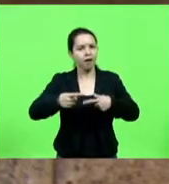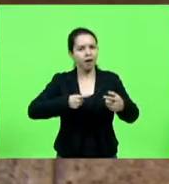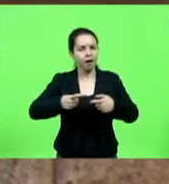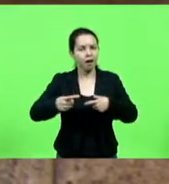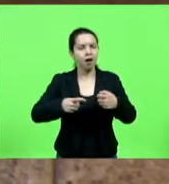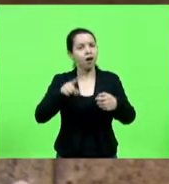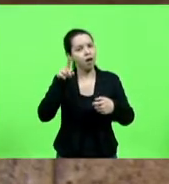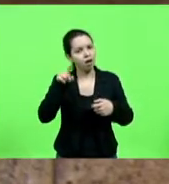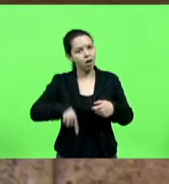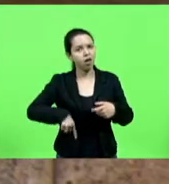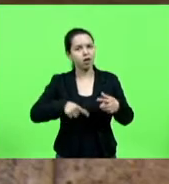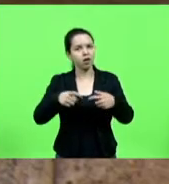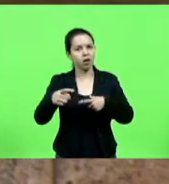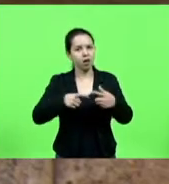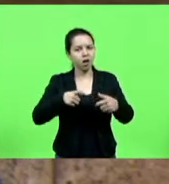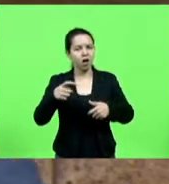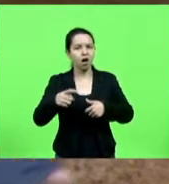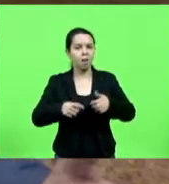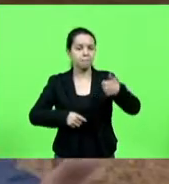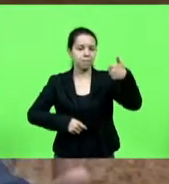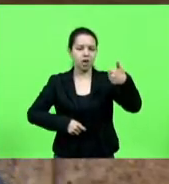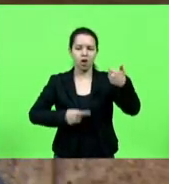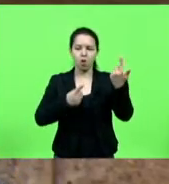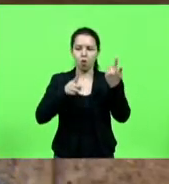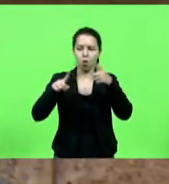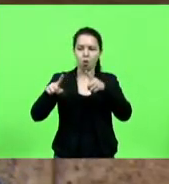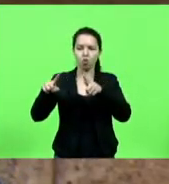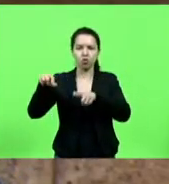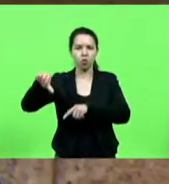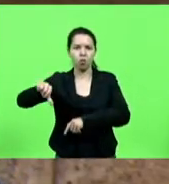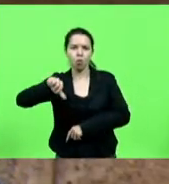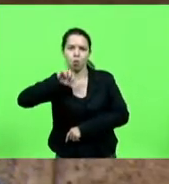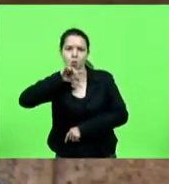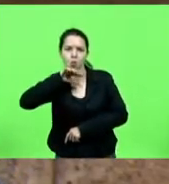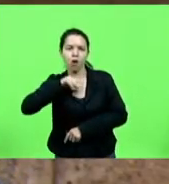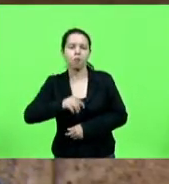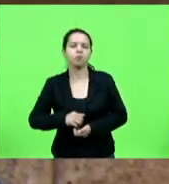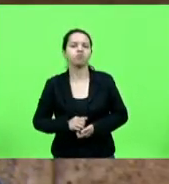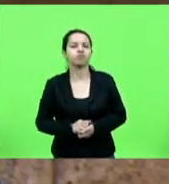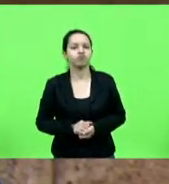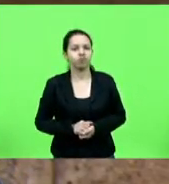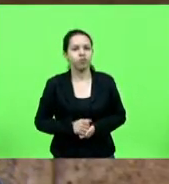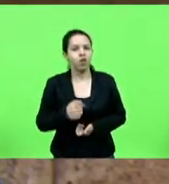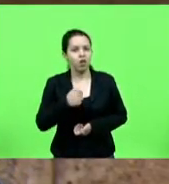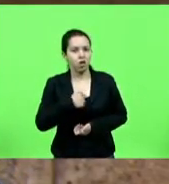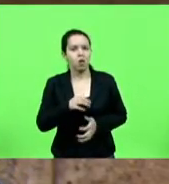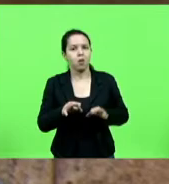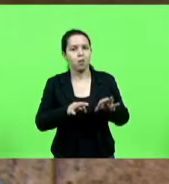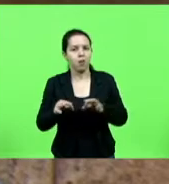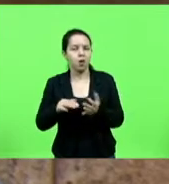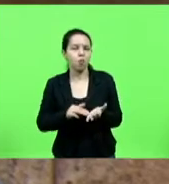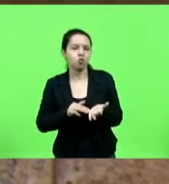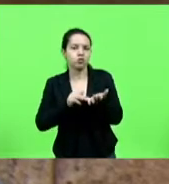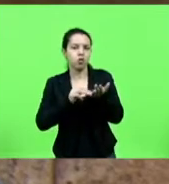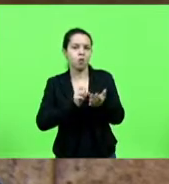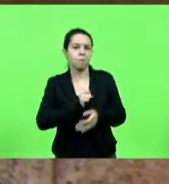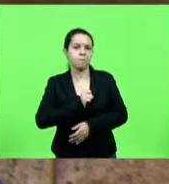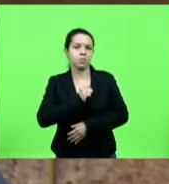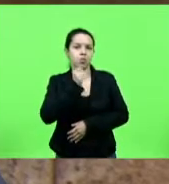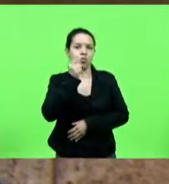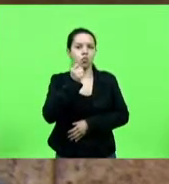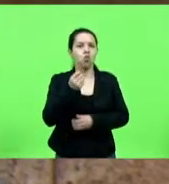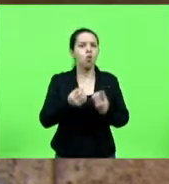bem contra o mal. Isso a gente pode ver. Fiz a minha moção de repúdio aqui a forma como nossas médicas foram tratadas ali dentro.